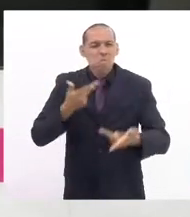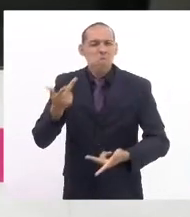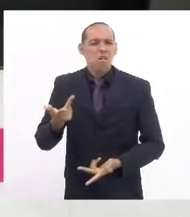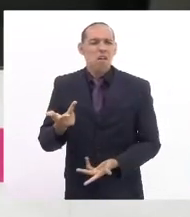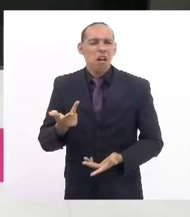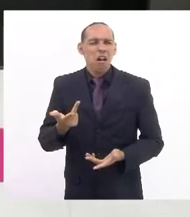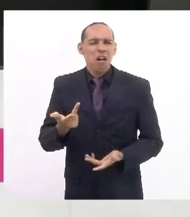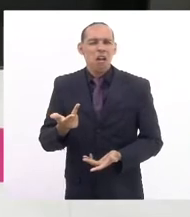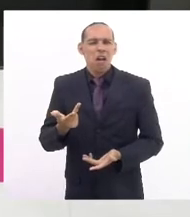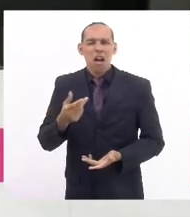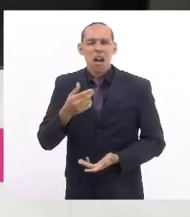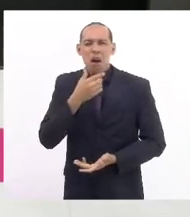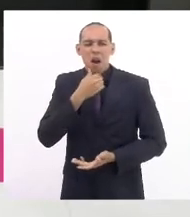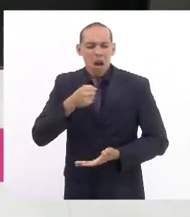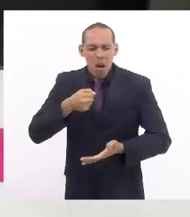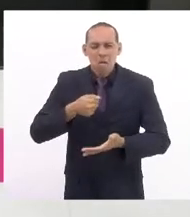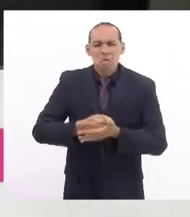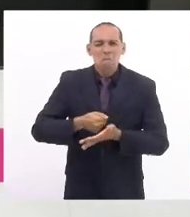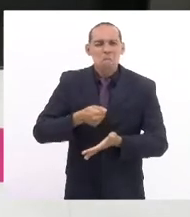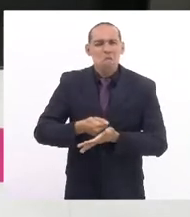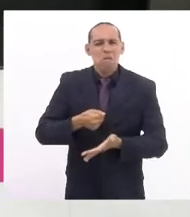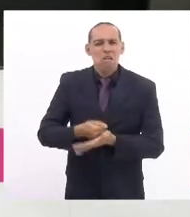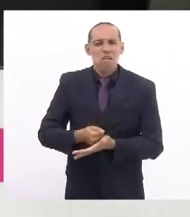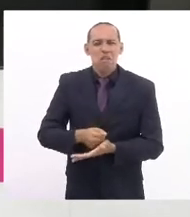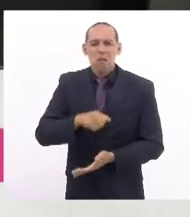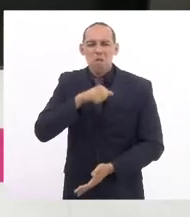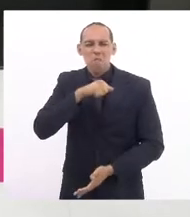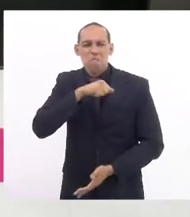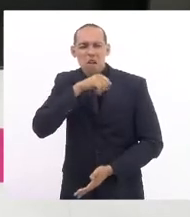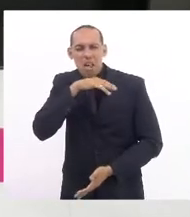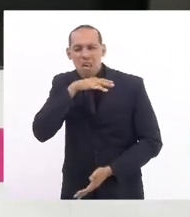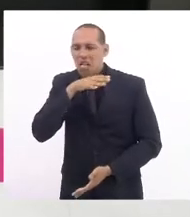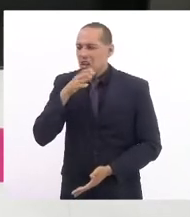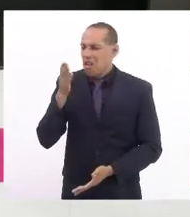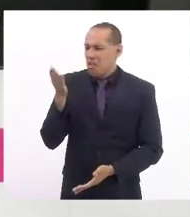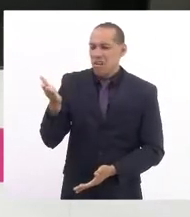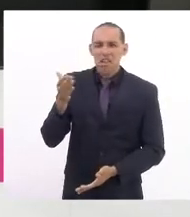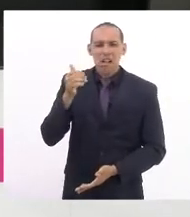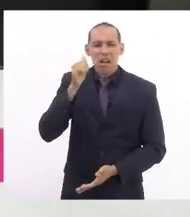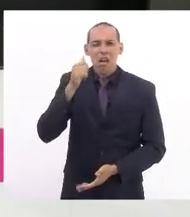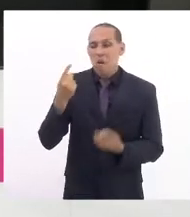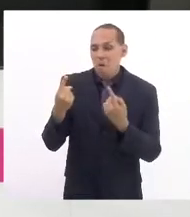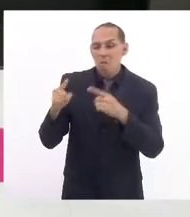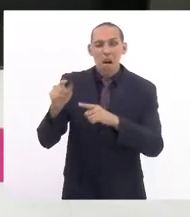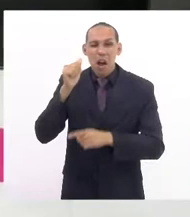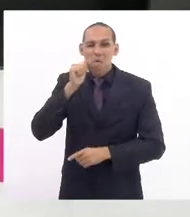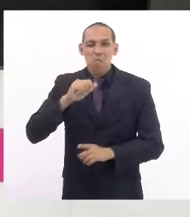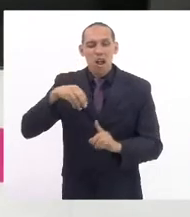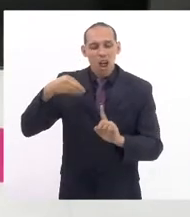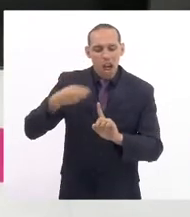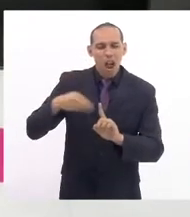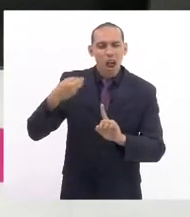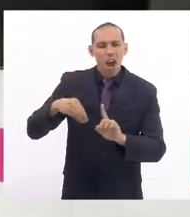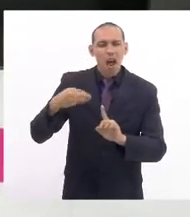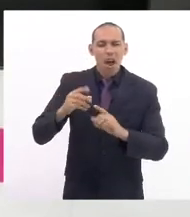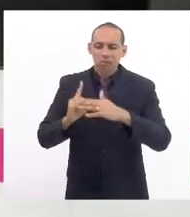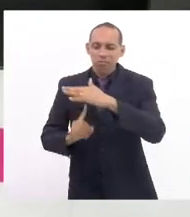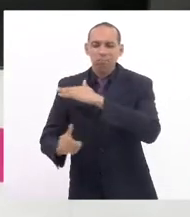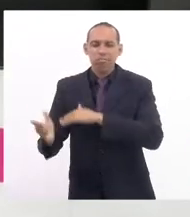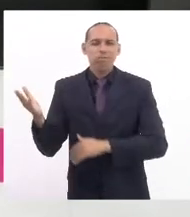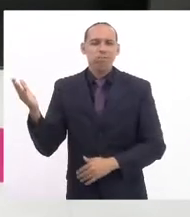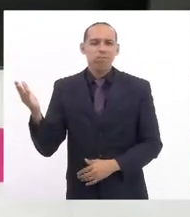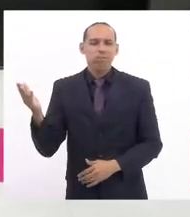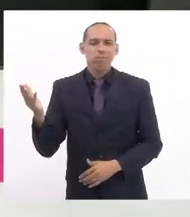machistas, sexistas, contra mulheres vulneráveis, mulheres refugiadas. Eu tenho certeza que esse